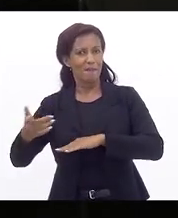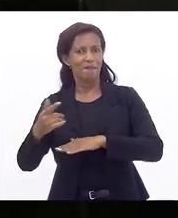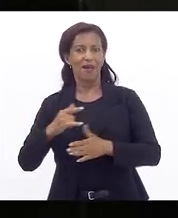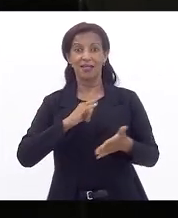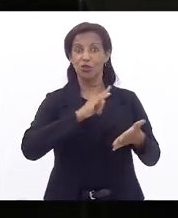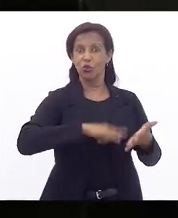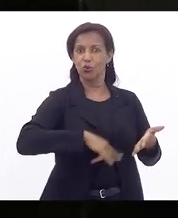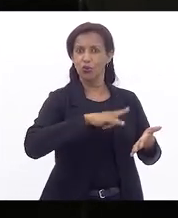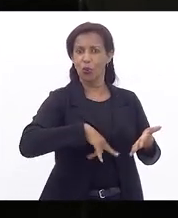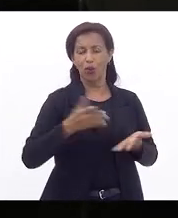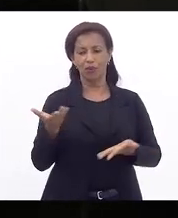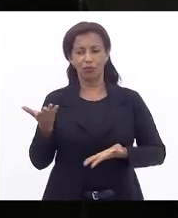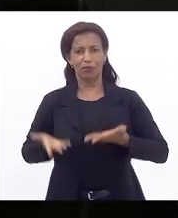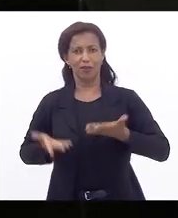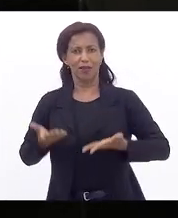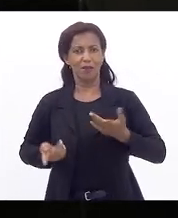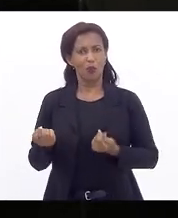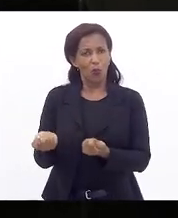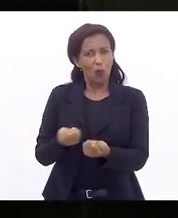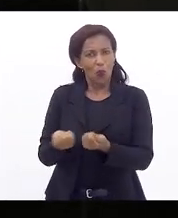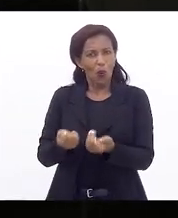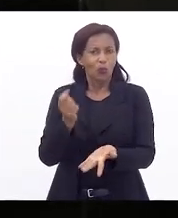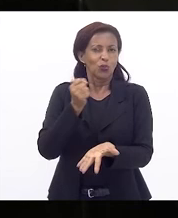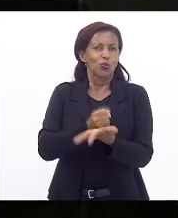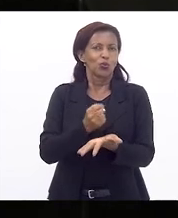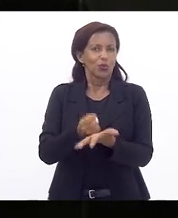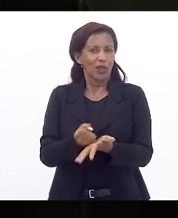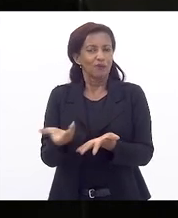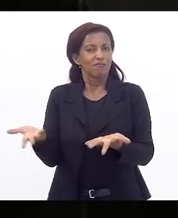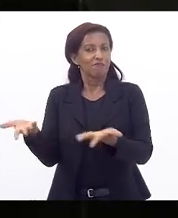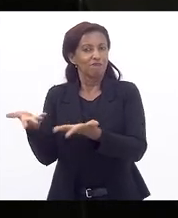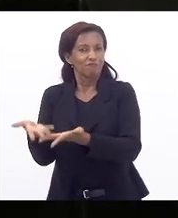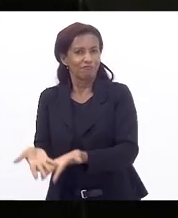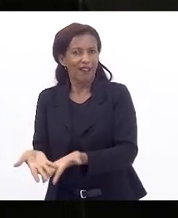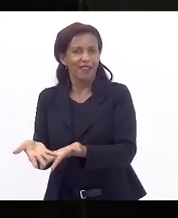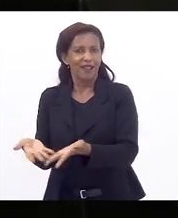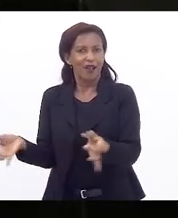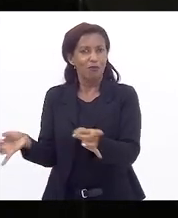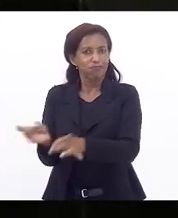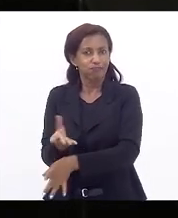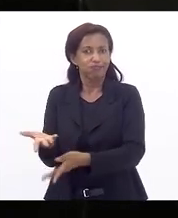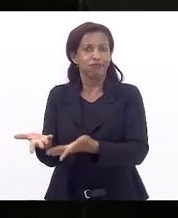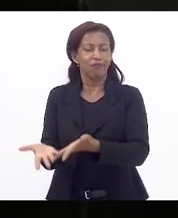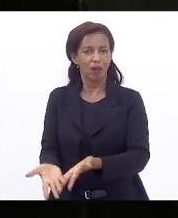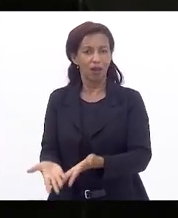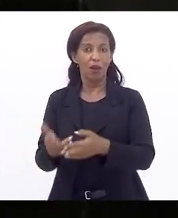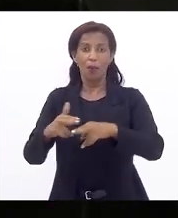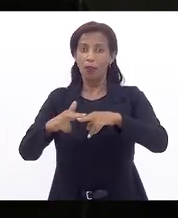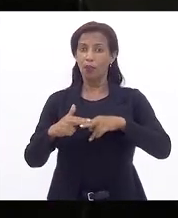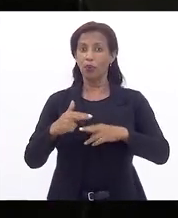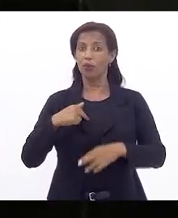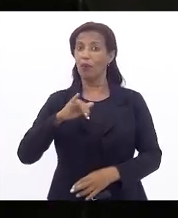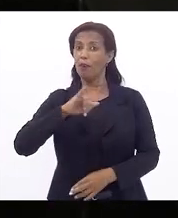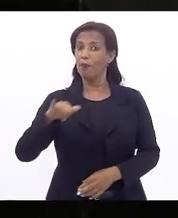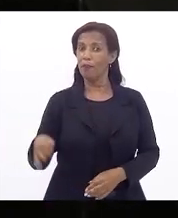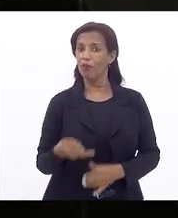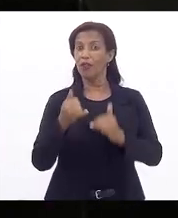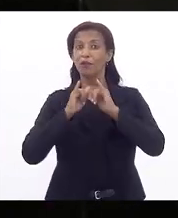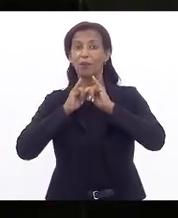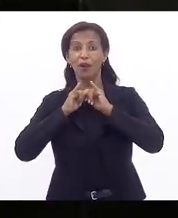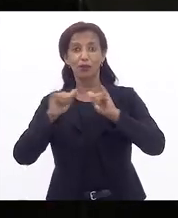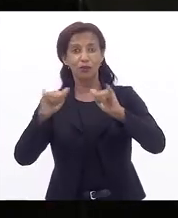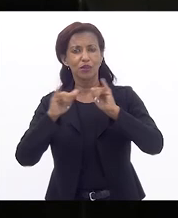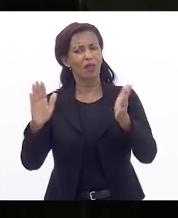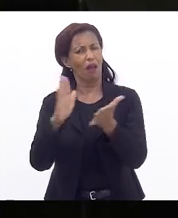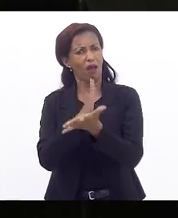contas, do equilíbrio econômico-financeiro dos contratos estará equacionada. Por isso, aproveito para anunciar